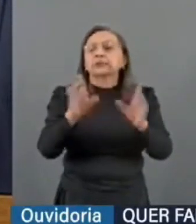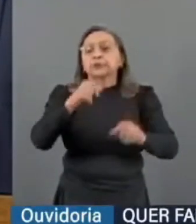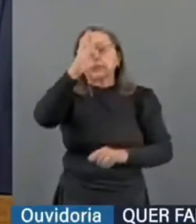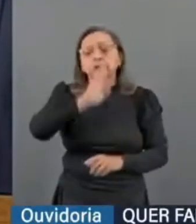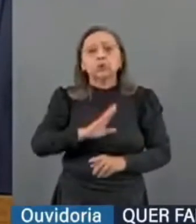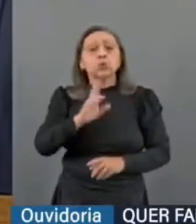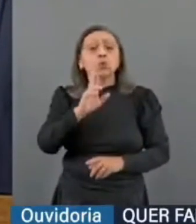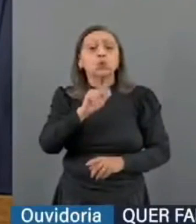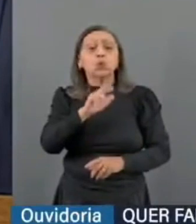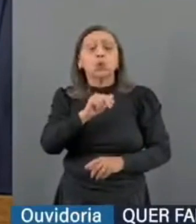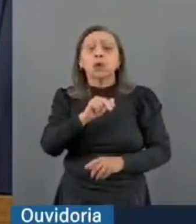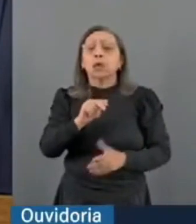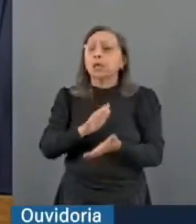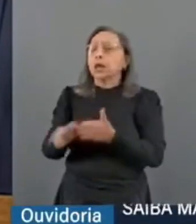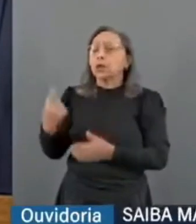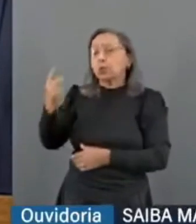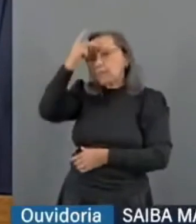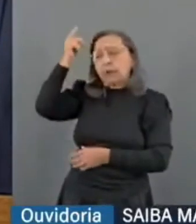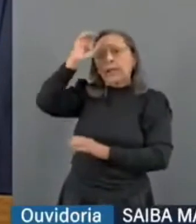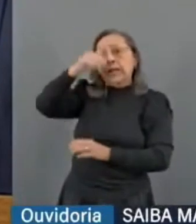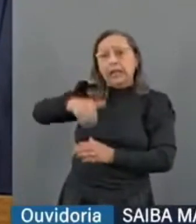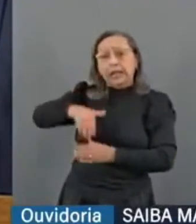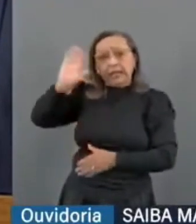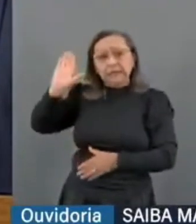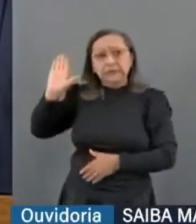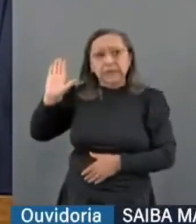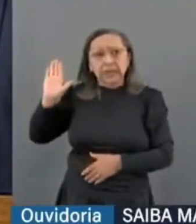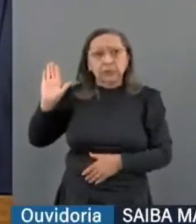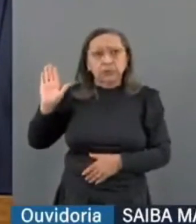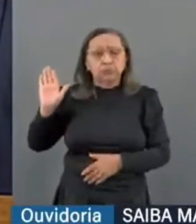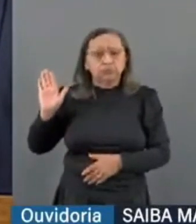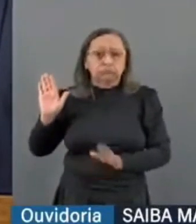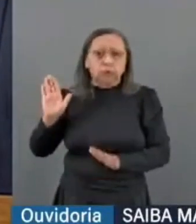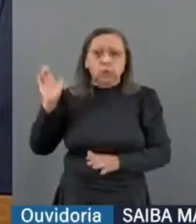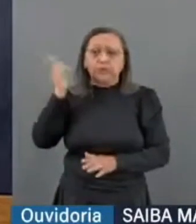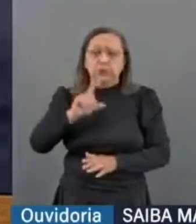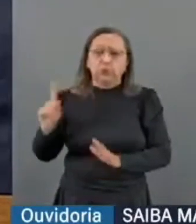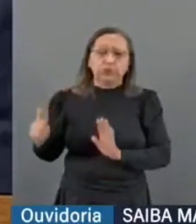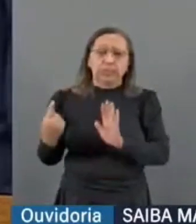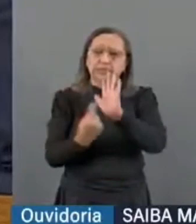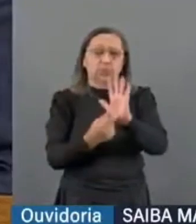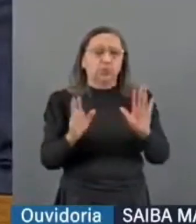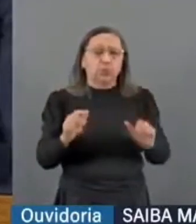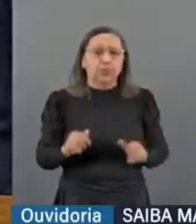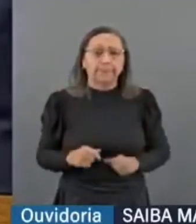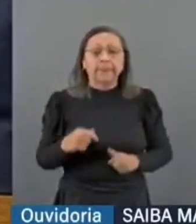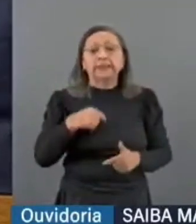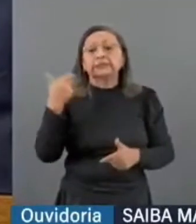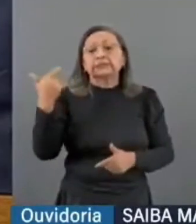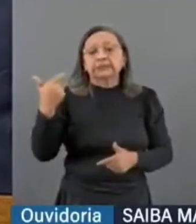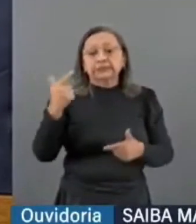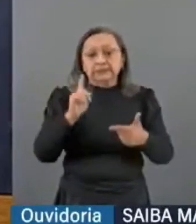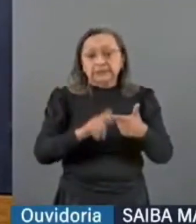nunca nenhum candidato foi, não conseguiu indicação, foi preterido, nunca. Segundo,